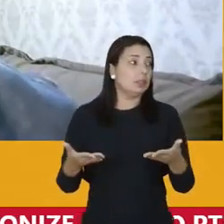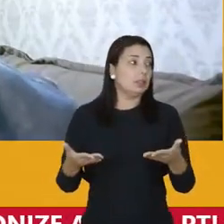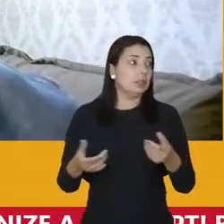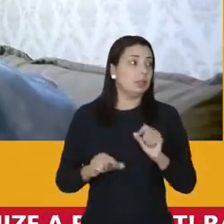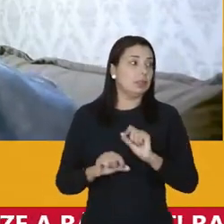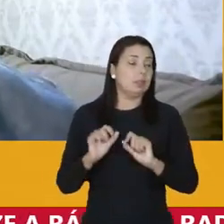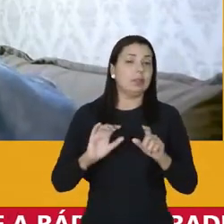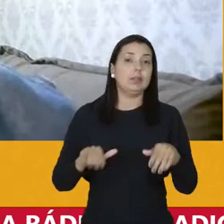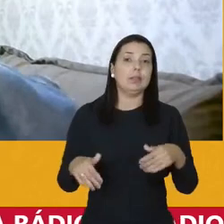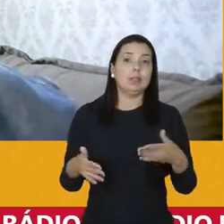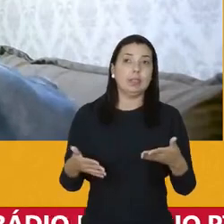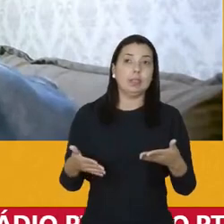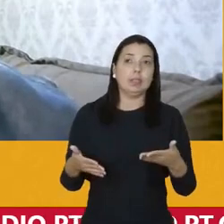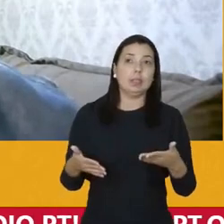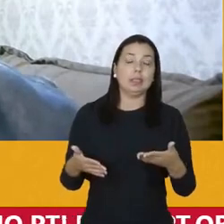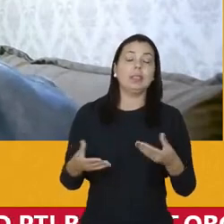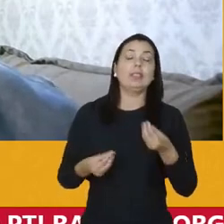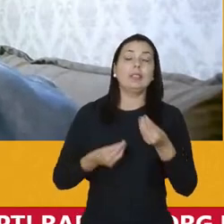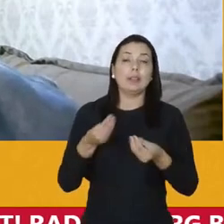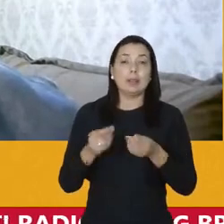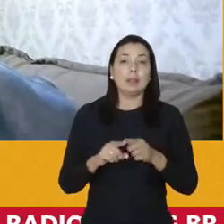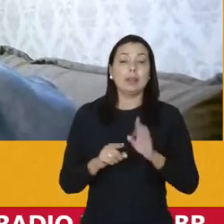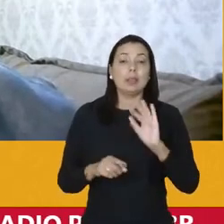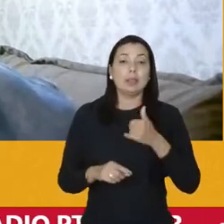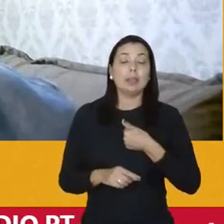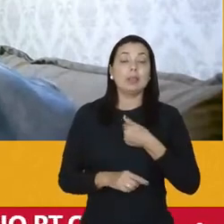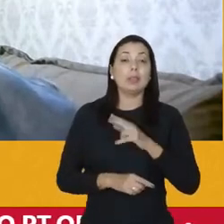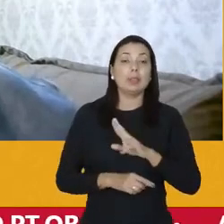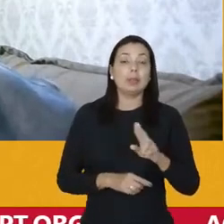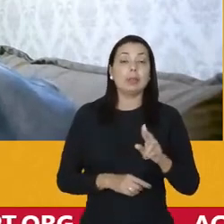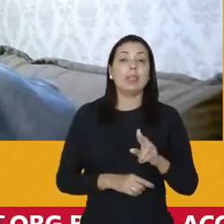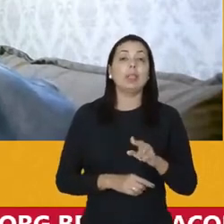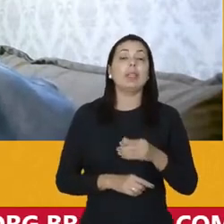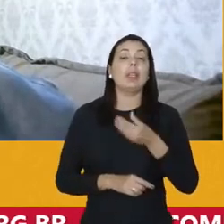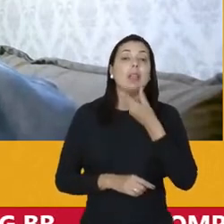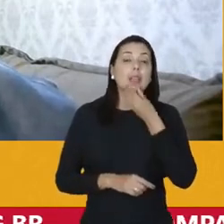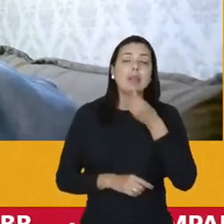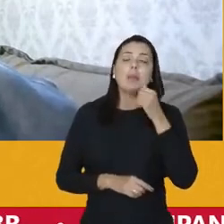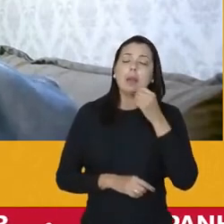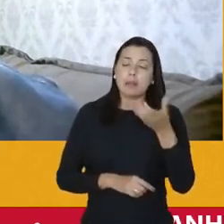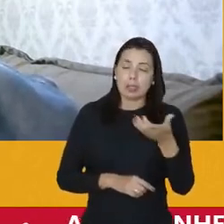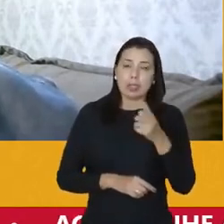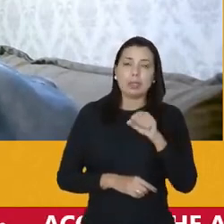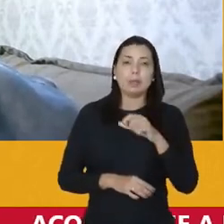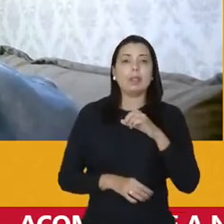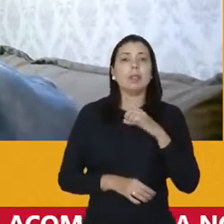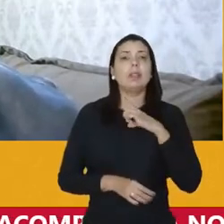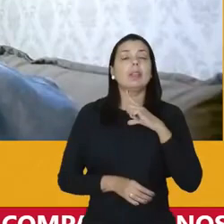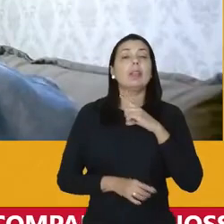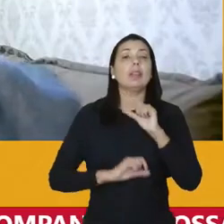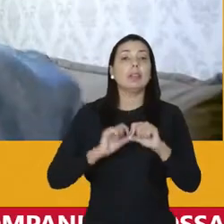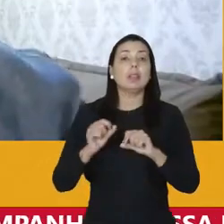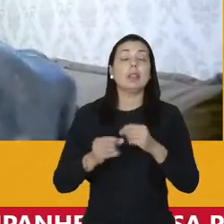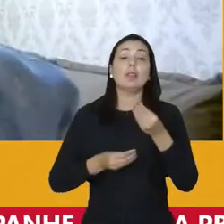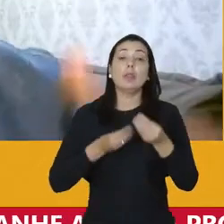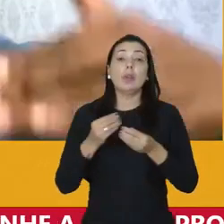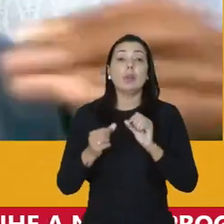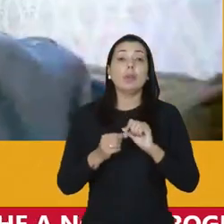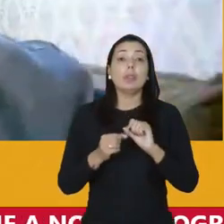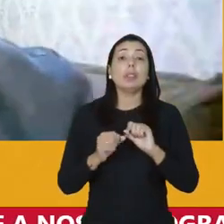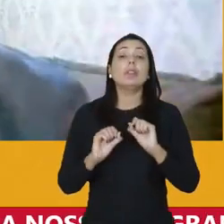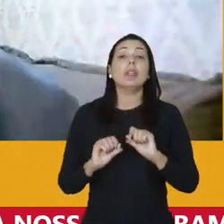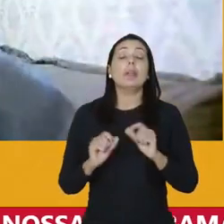na criação de condições para que os nossos irmãos e irmãs que venham a disputar tenham a condição de